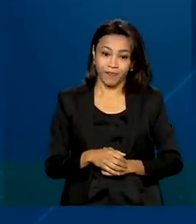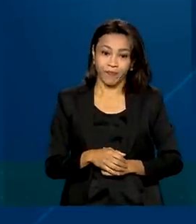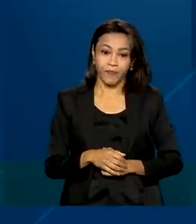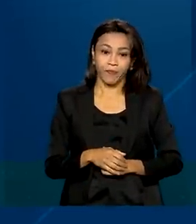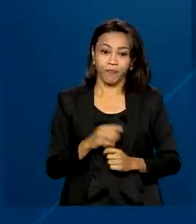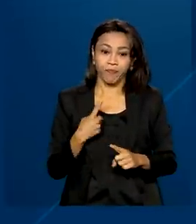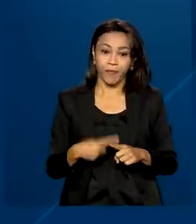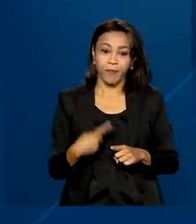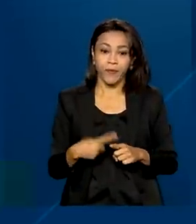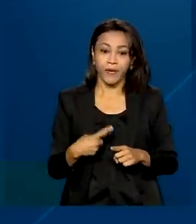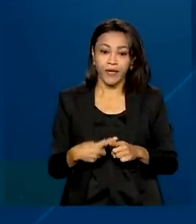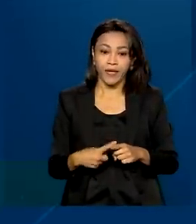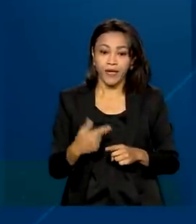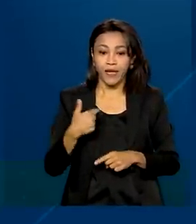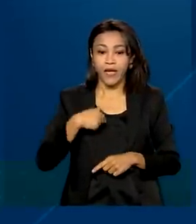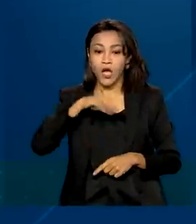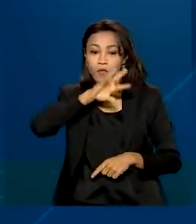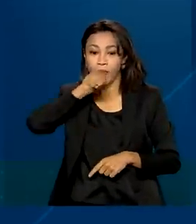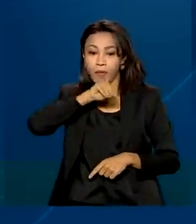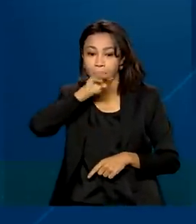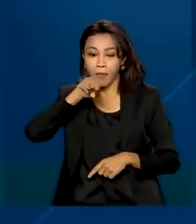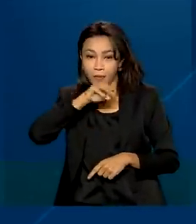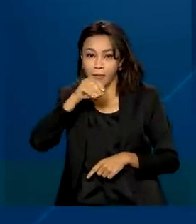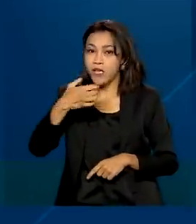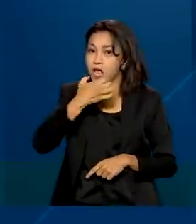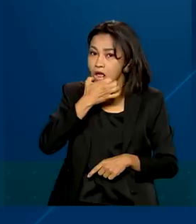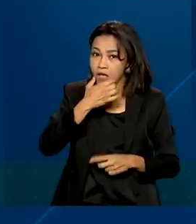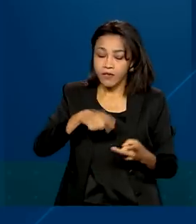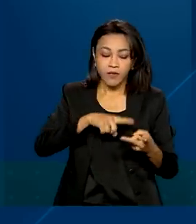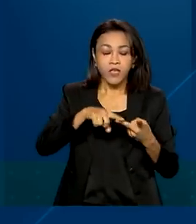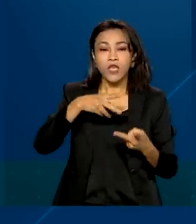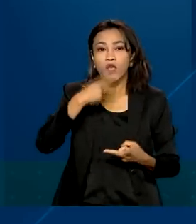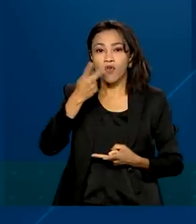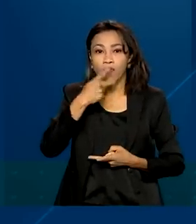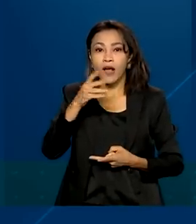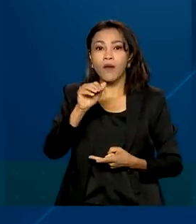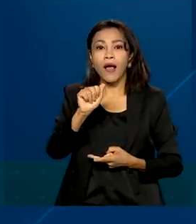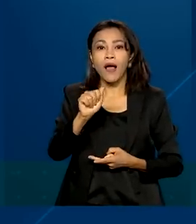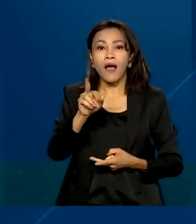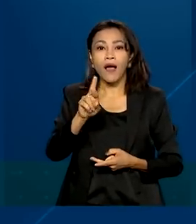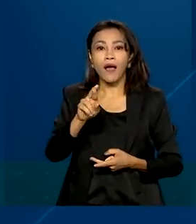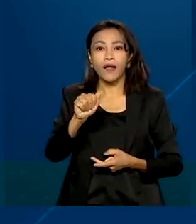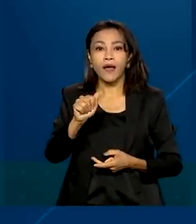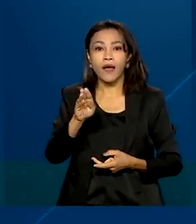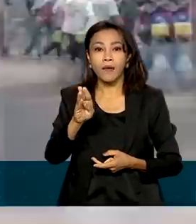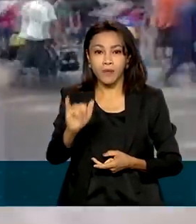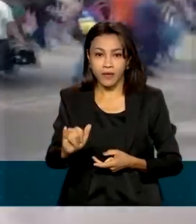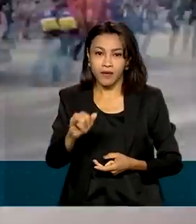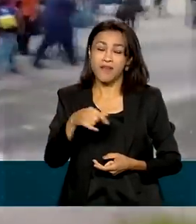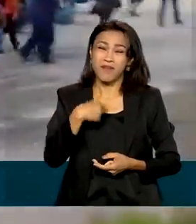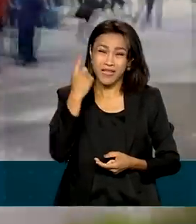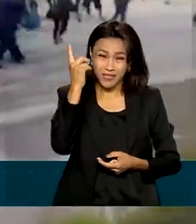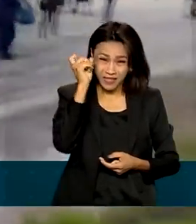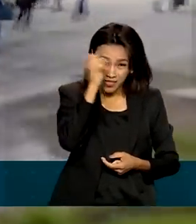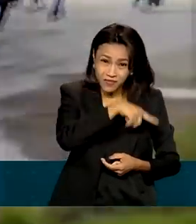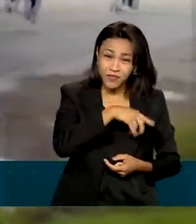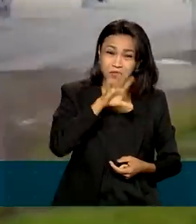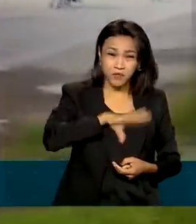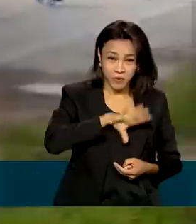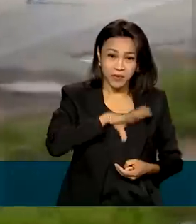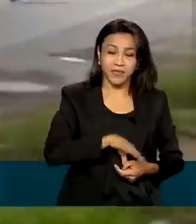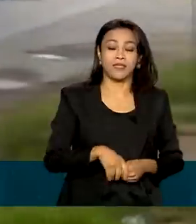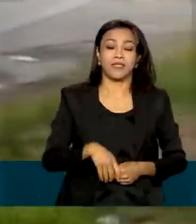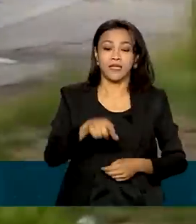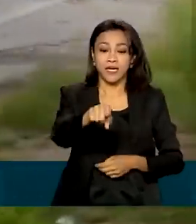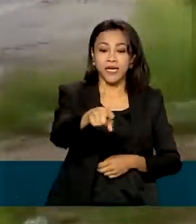Porque eu falo árabe, falo inglês, mas para mim a língua portuguesa estava muito difícil. Só em 2021,